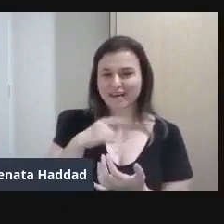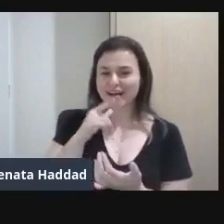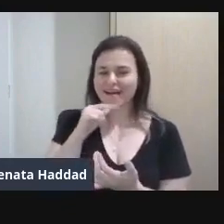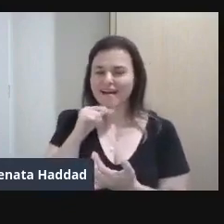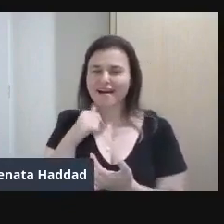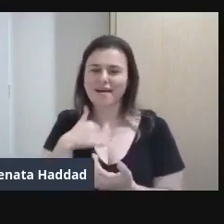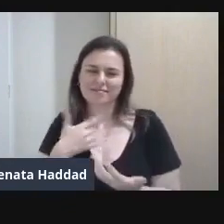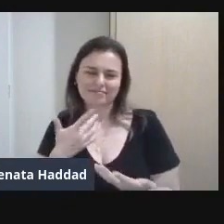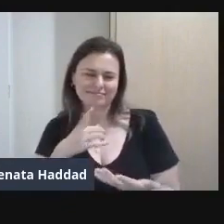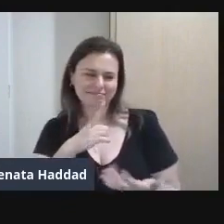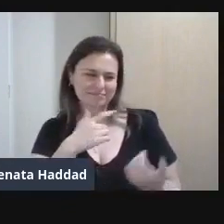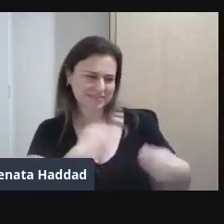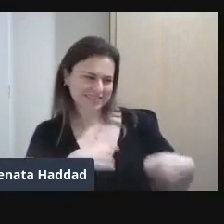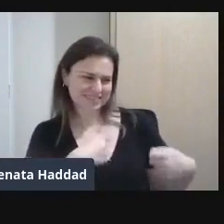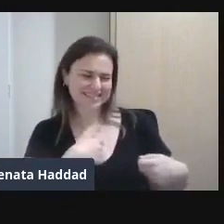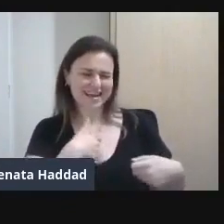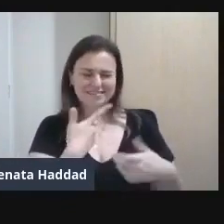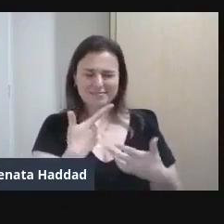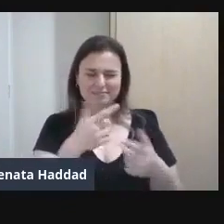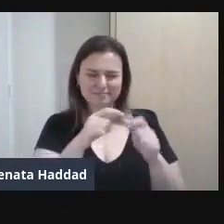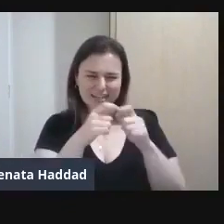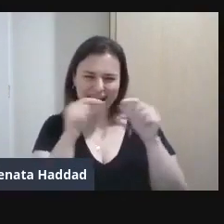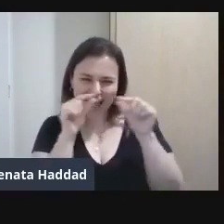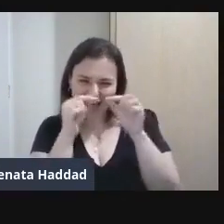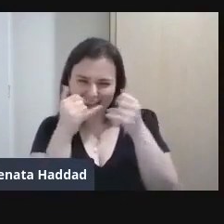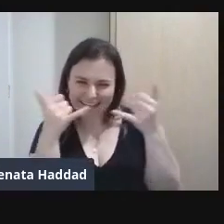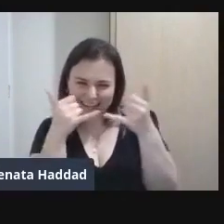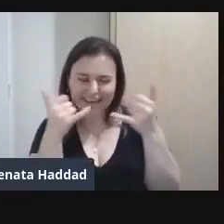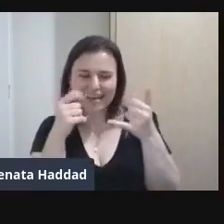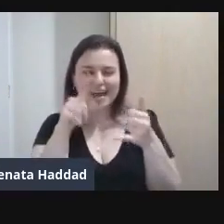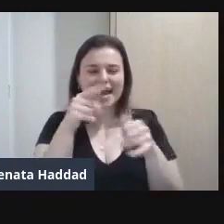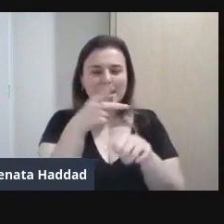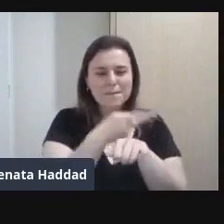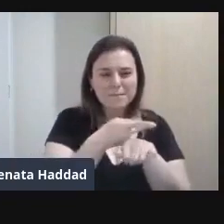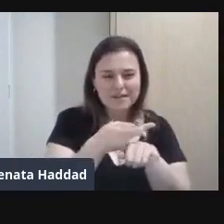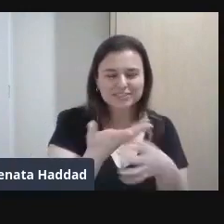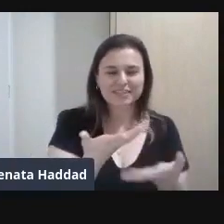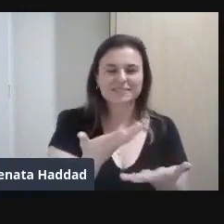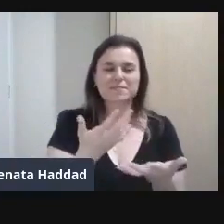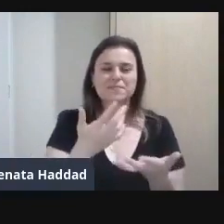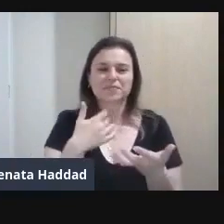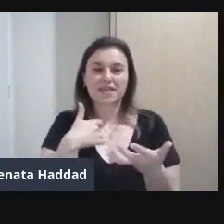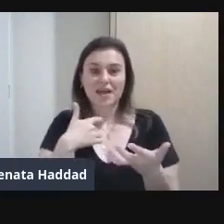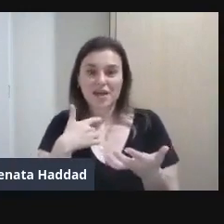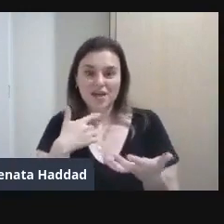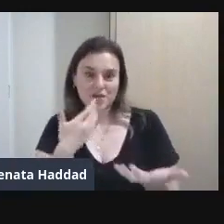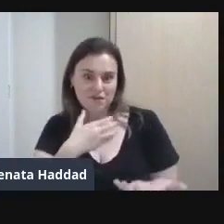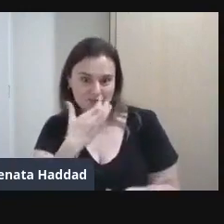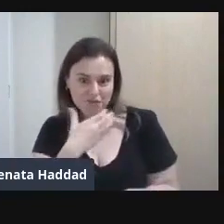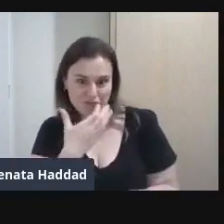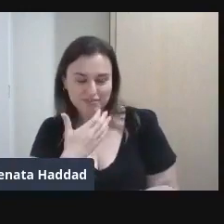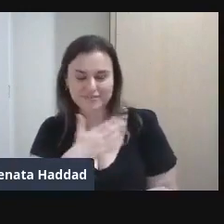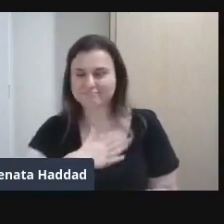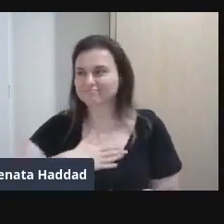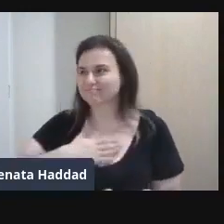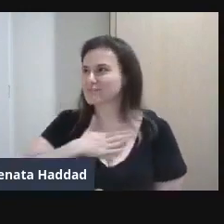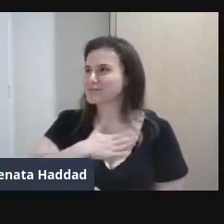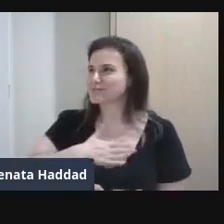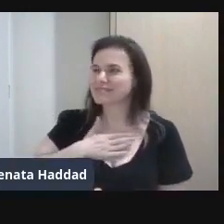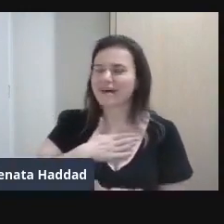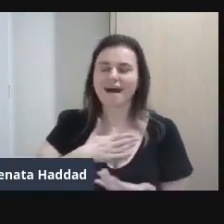prateadas Quase transparentes E as frutas Gostava de frutas Vermelhas Linhas